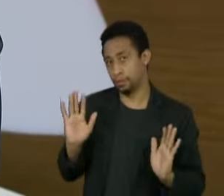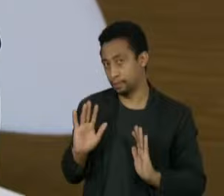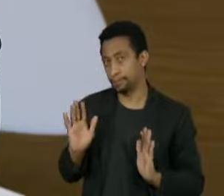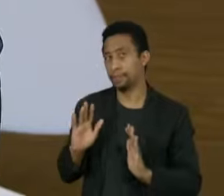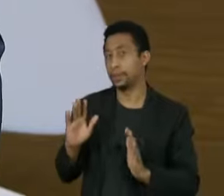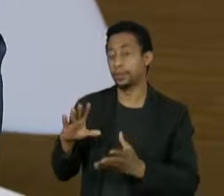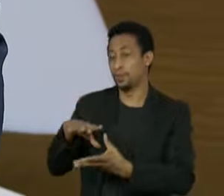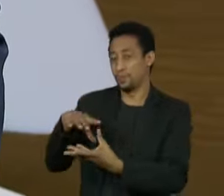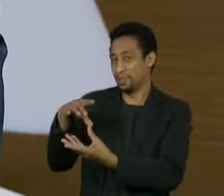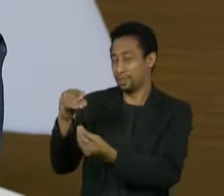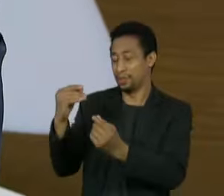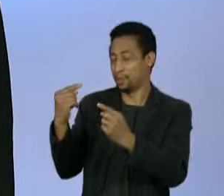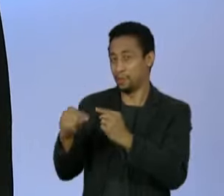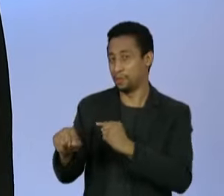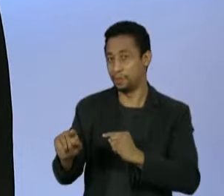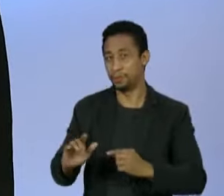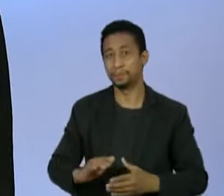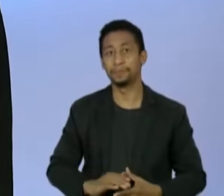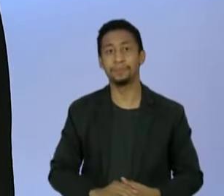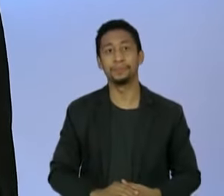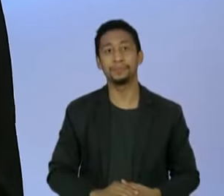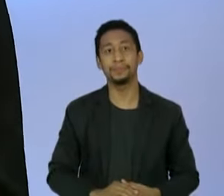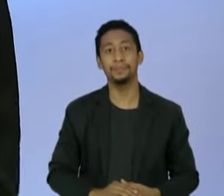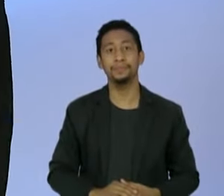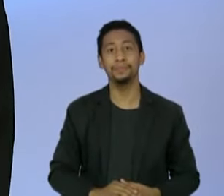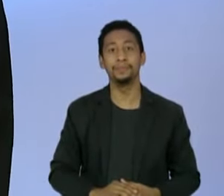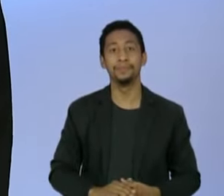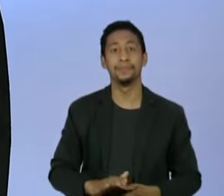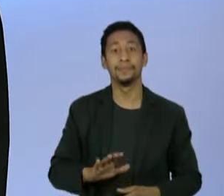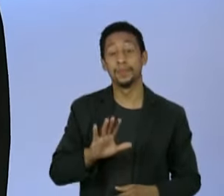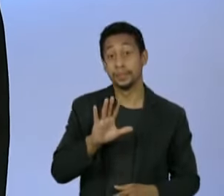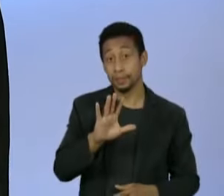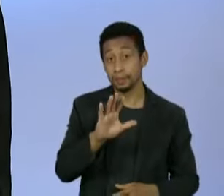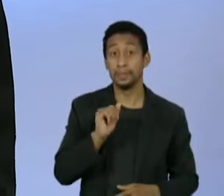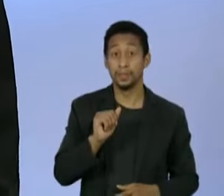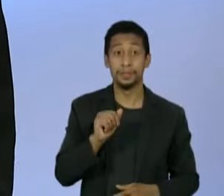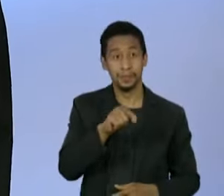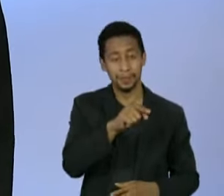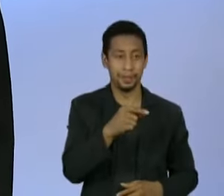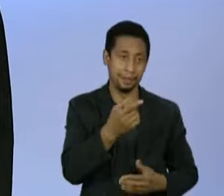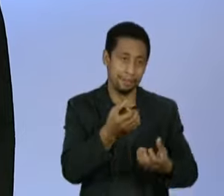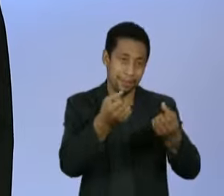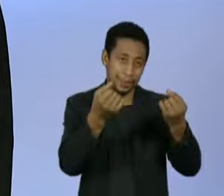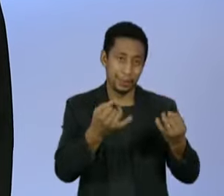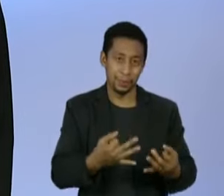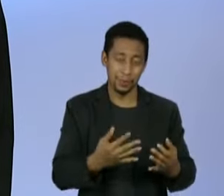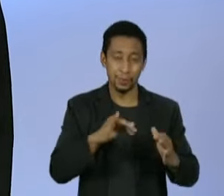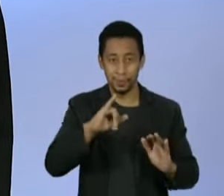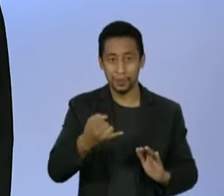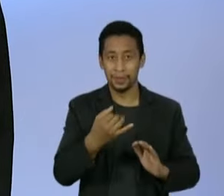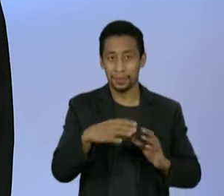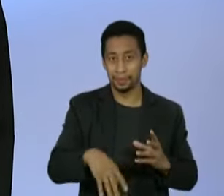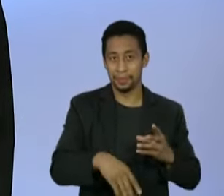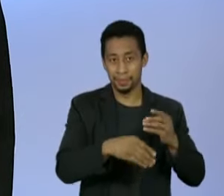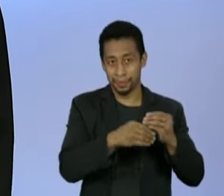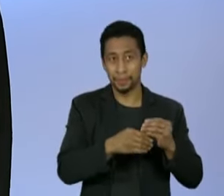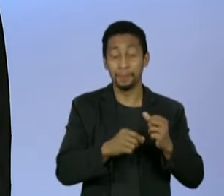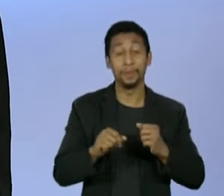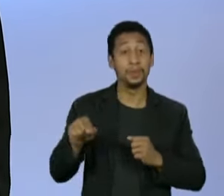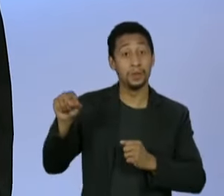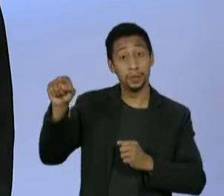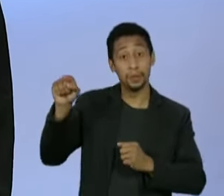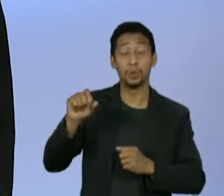saudável. Wesley. Senador Alessandro, eu vou aproveitar e deixar da sua última fala para a gente discutir um pouquinho sobre o Supremo Tribunal Federal.